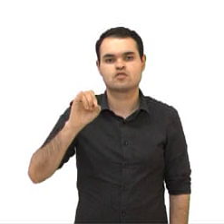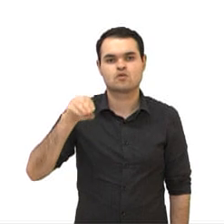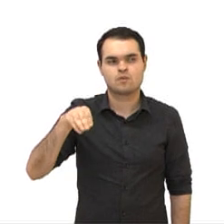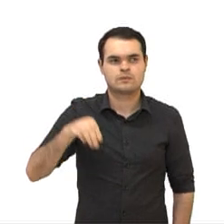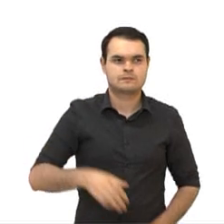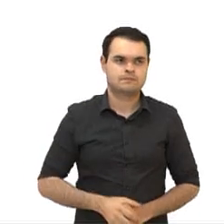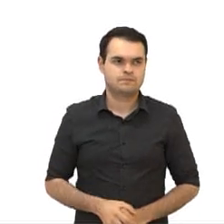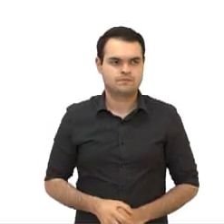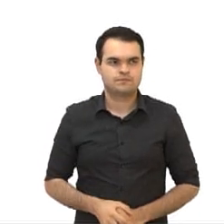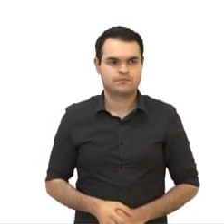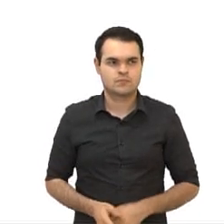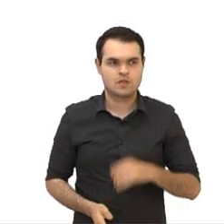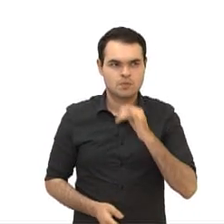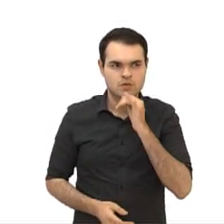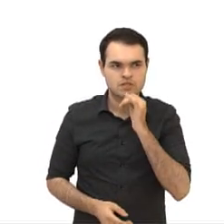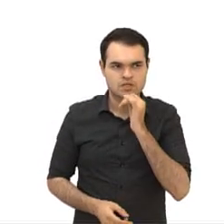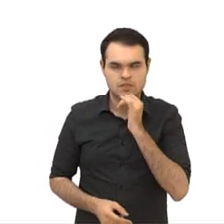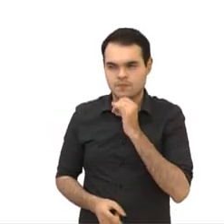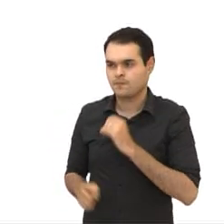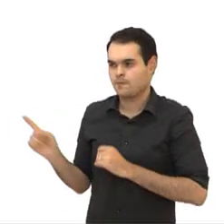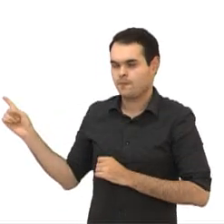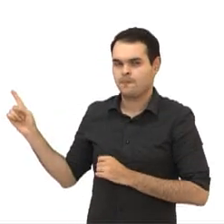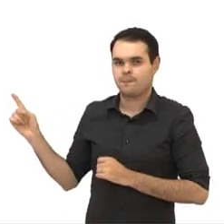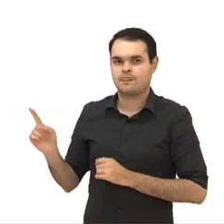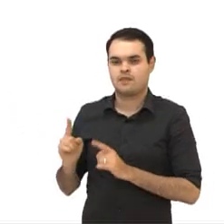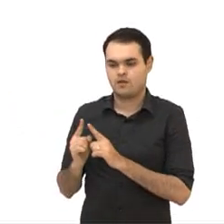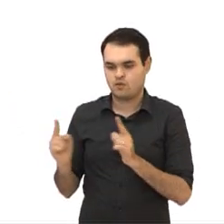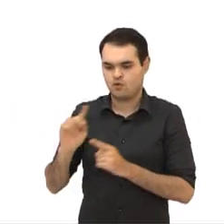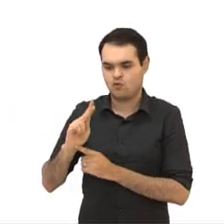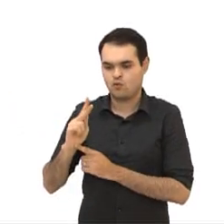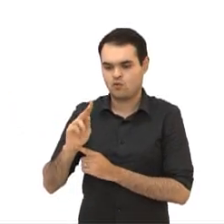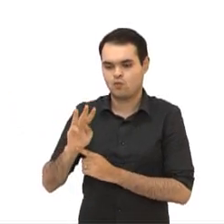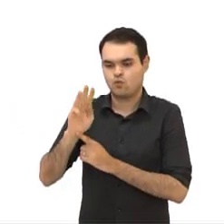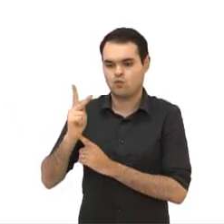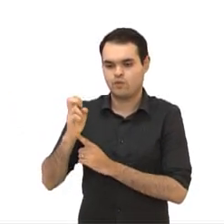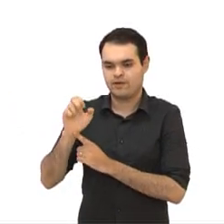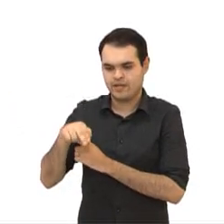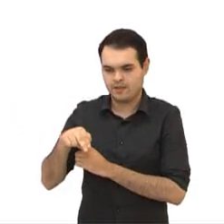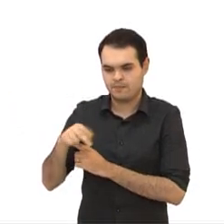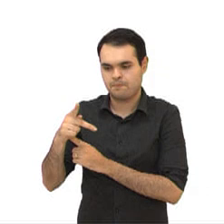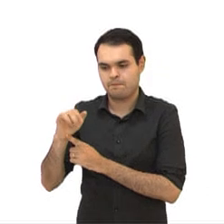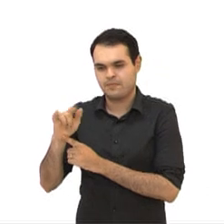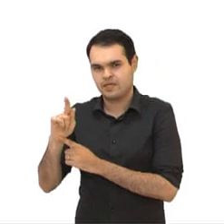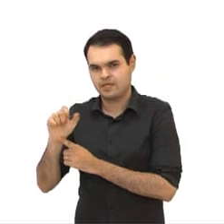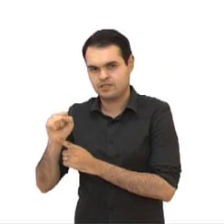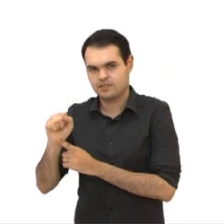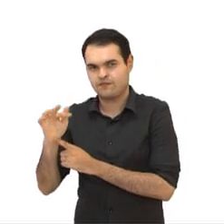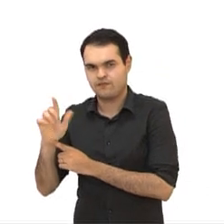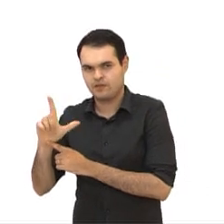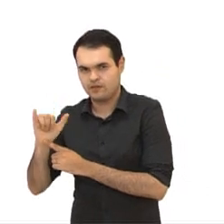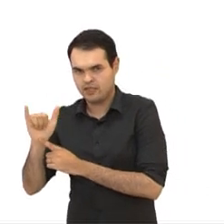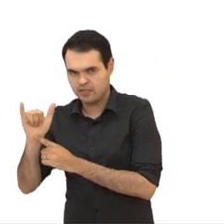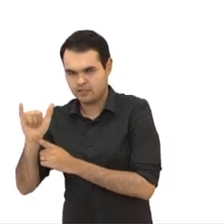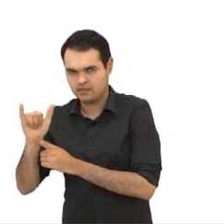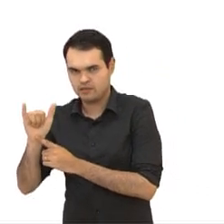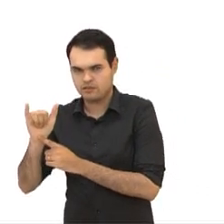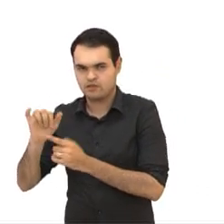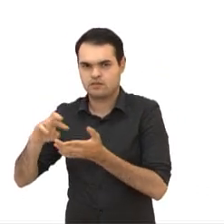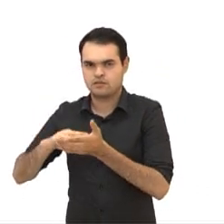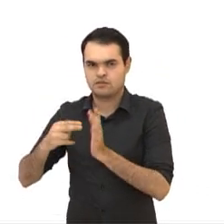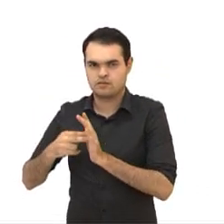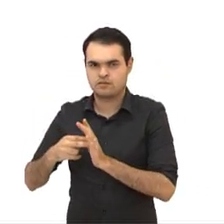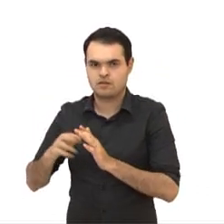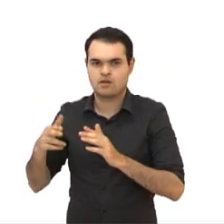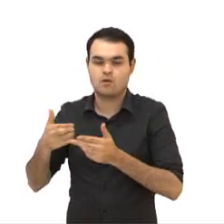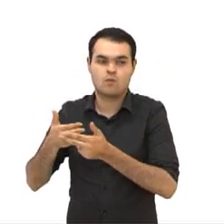tá? Por exemplo, when pigs fly. Essa expressão ela é utilizada, pessoal, quando você quer dizer que something